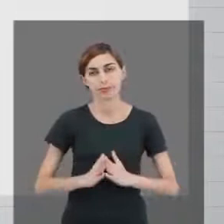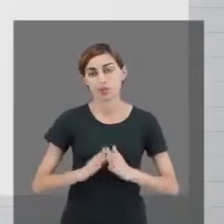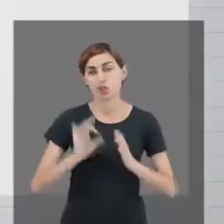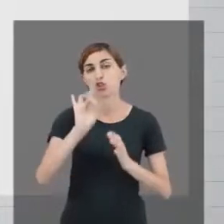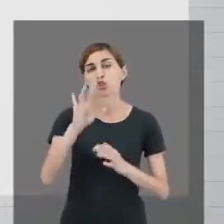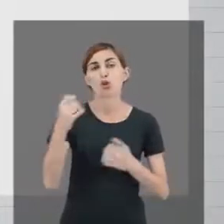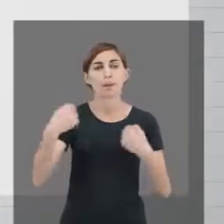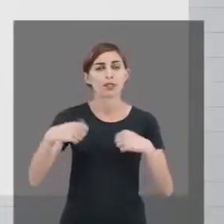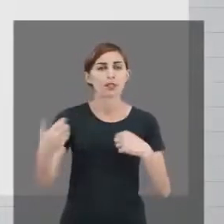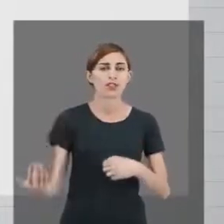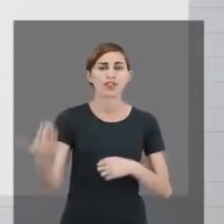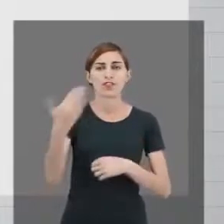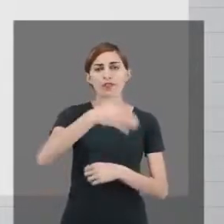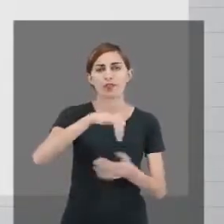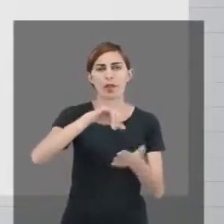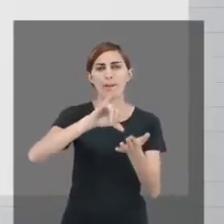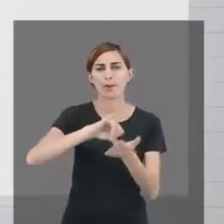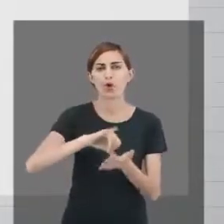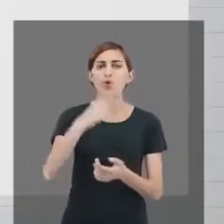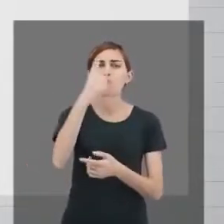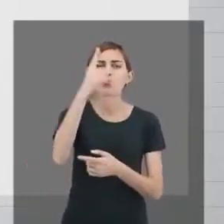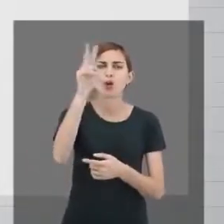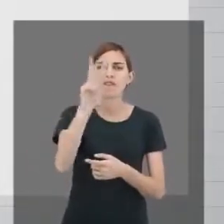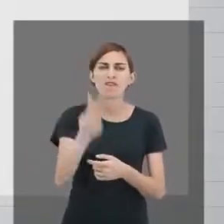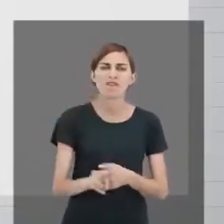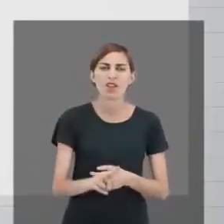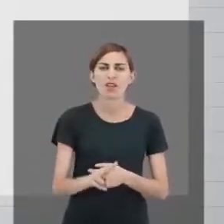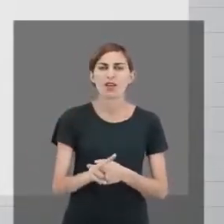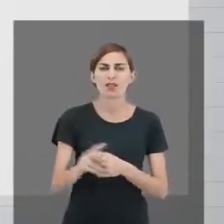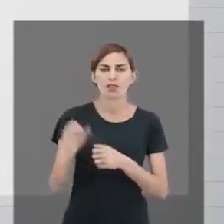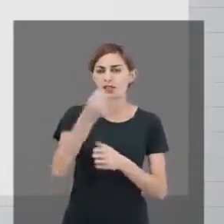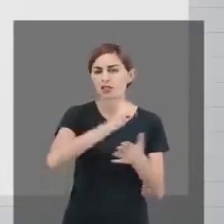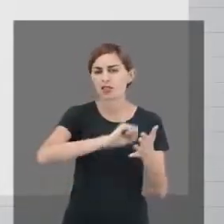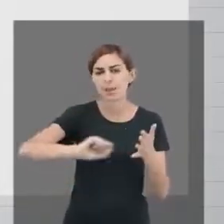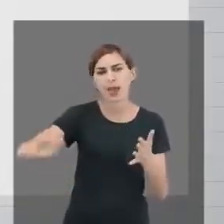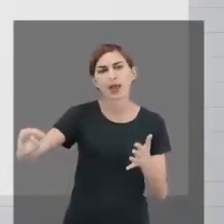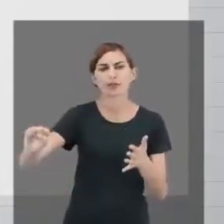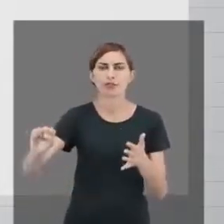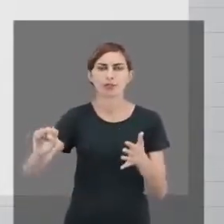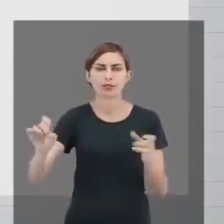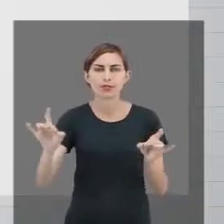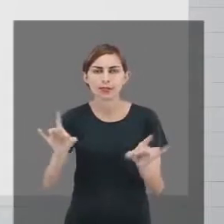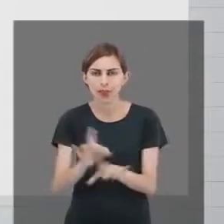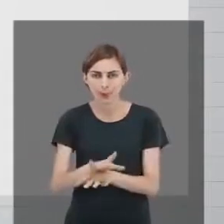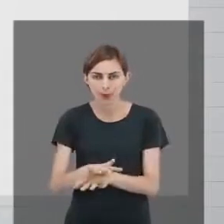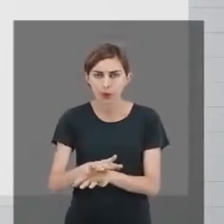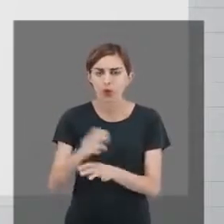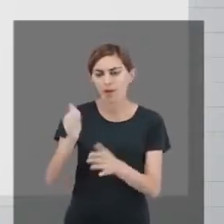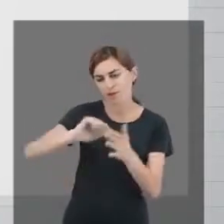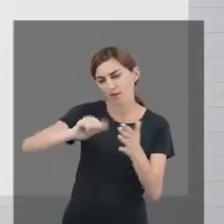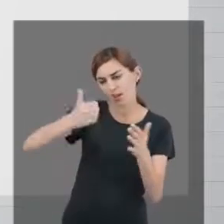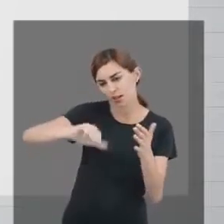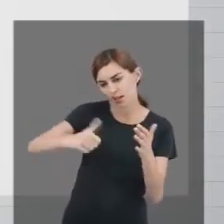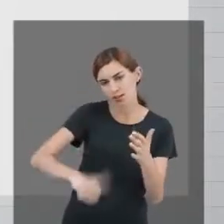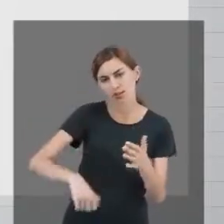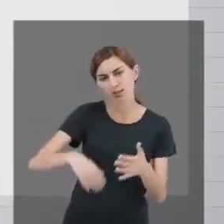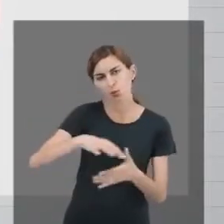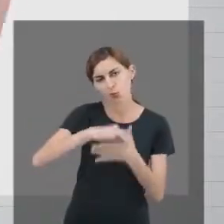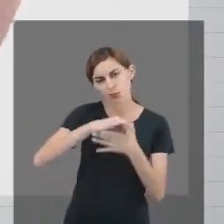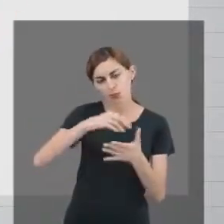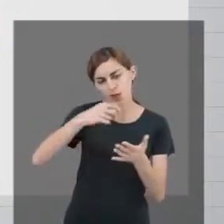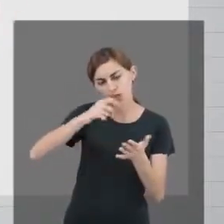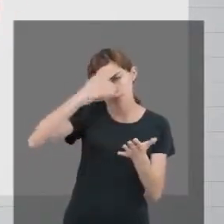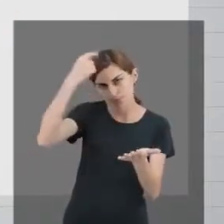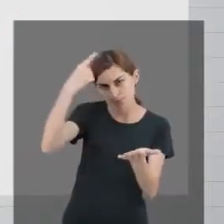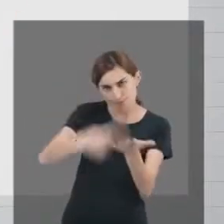precisa ir ao polo uma vez a cada semestre, uma vez por módulo, para as avaliações presenciais, que são